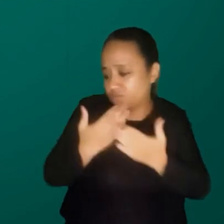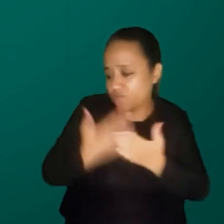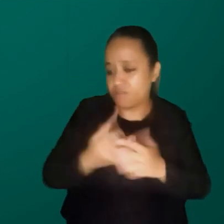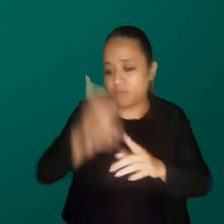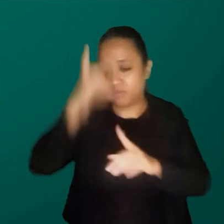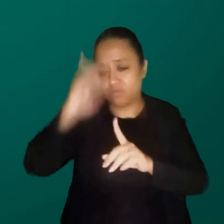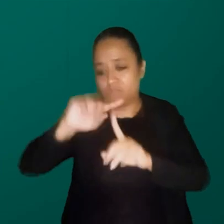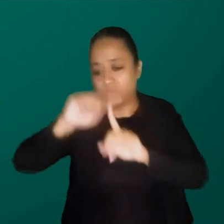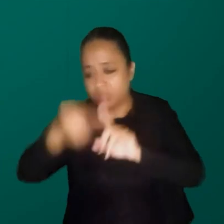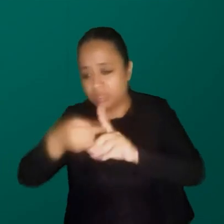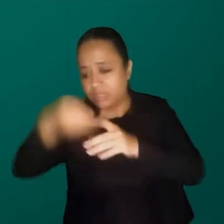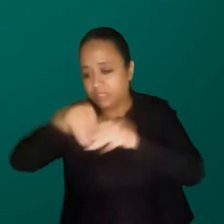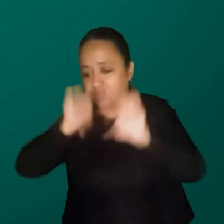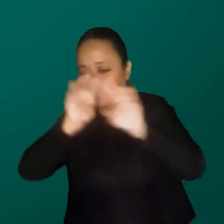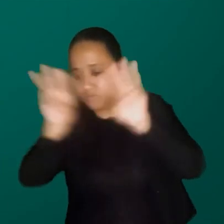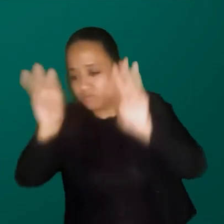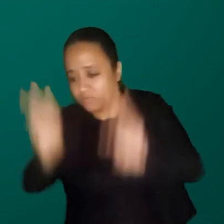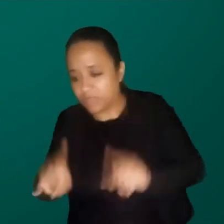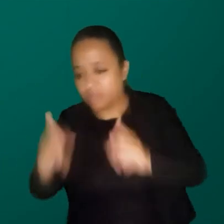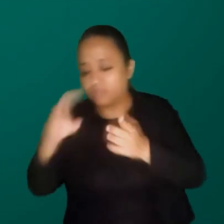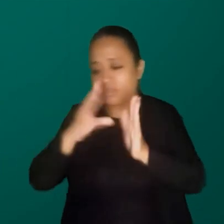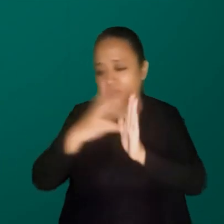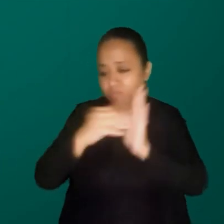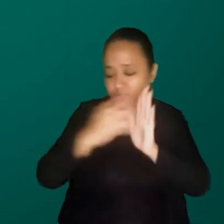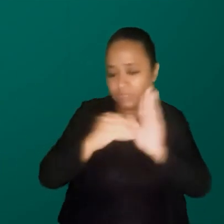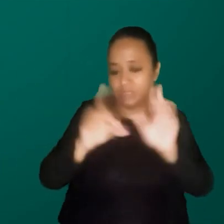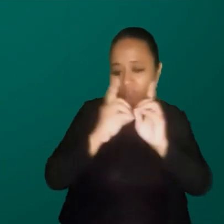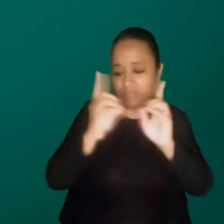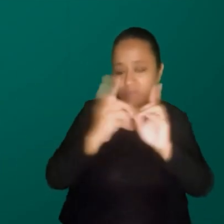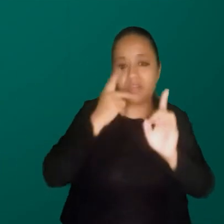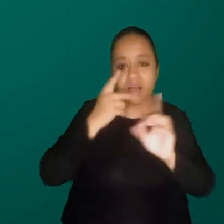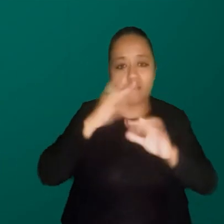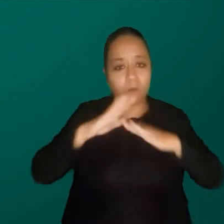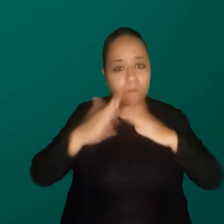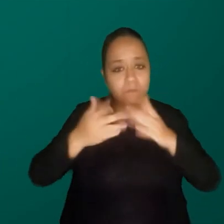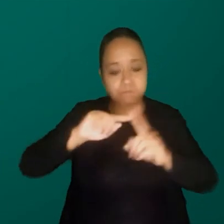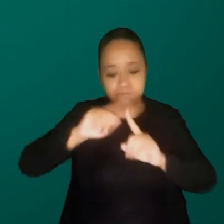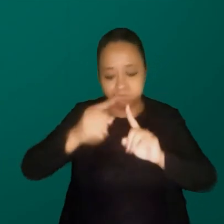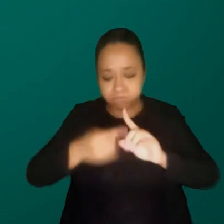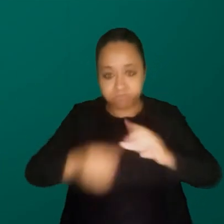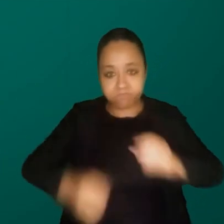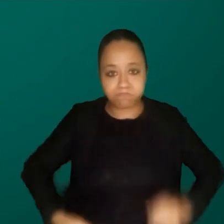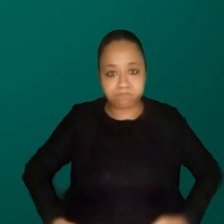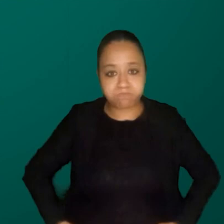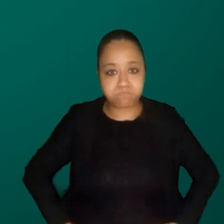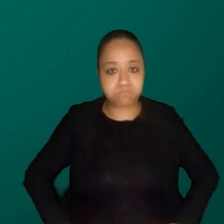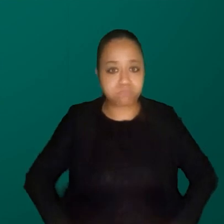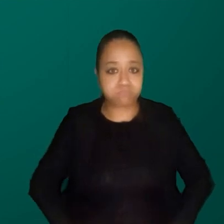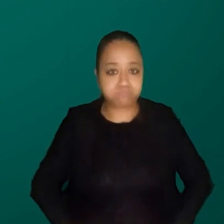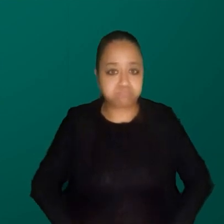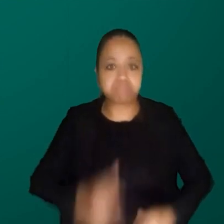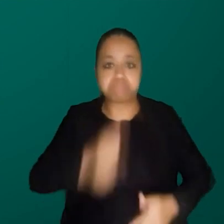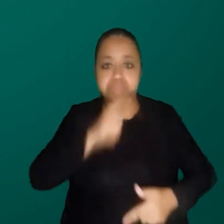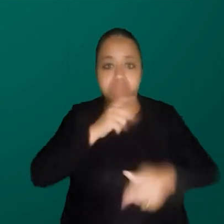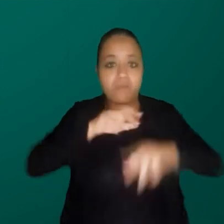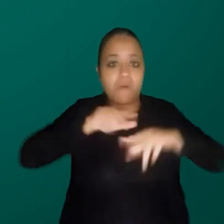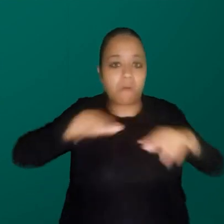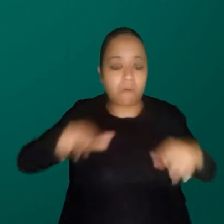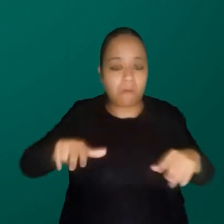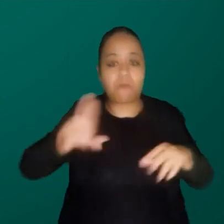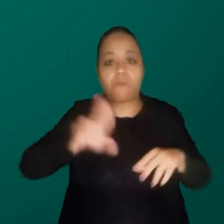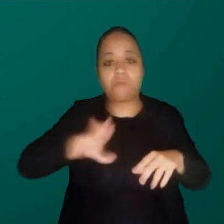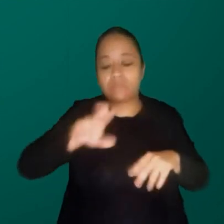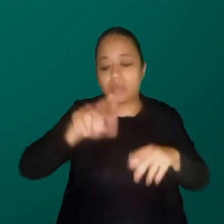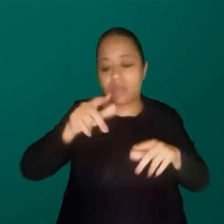gestante no museu, aquele modelo ali para falar da anatomia do aparelho reprodutor, que gente ainda usa